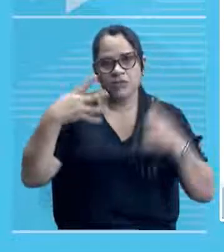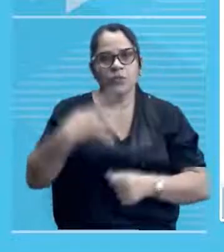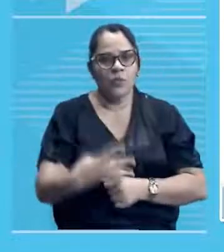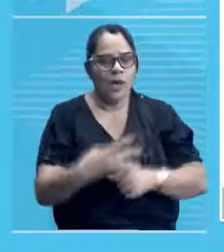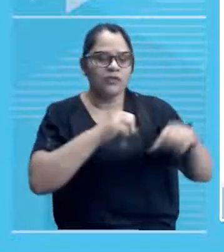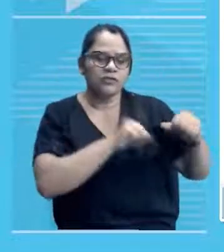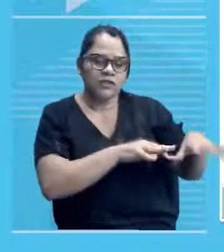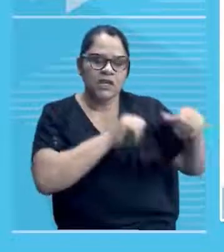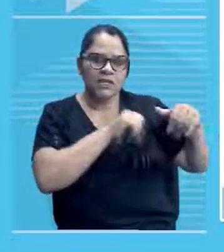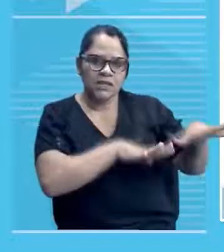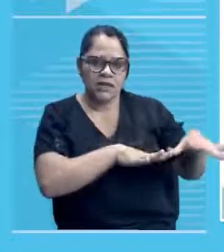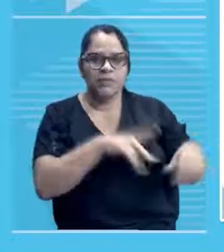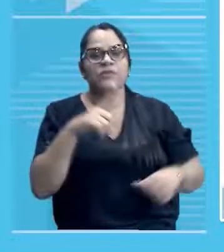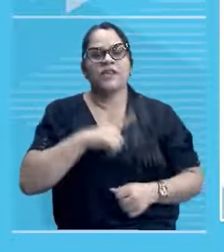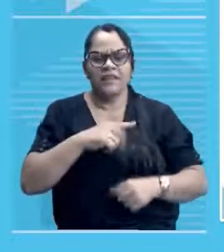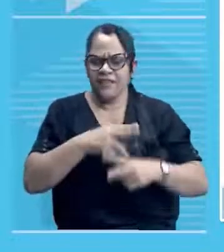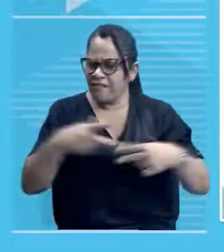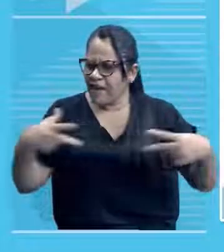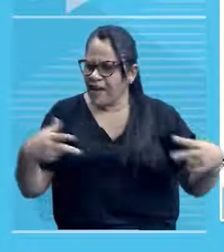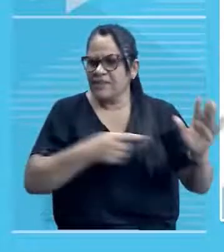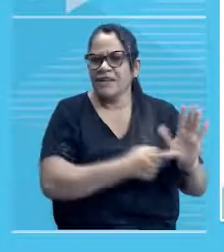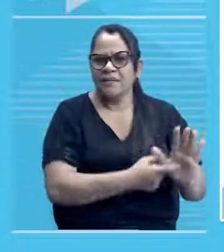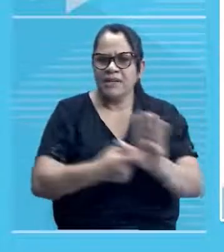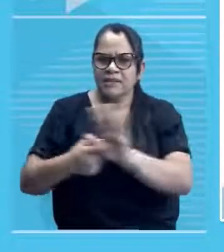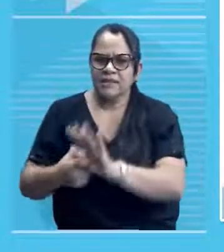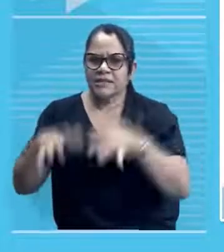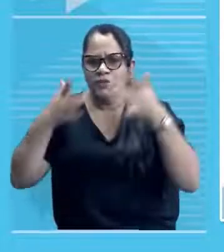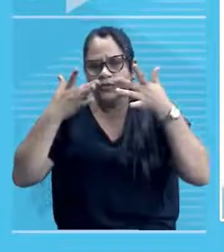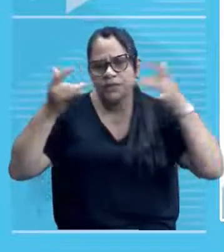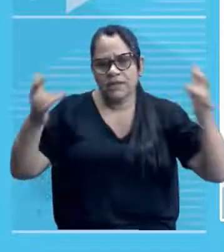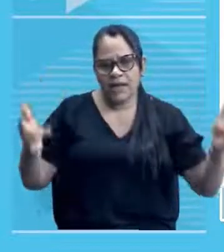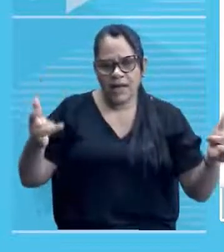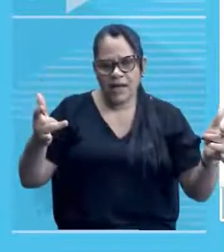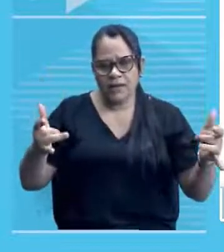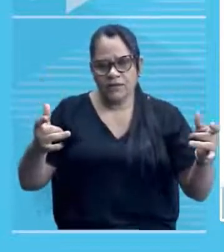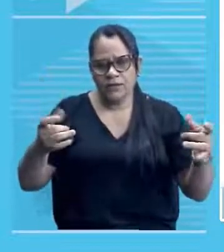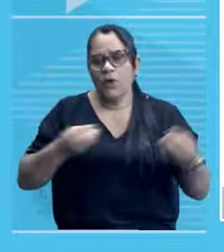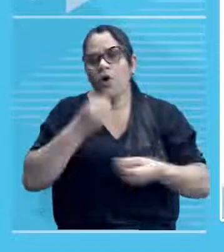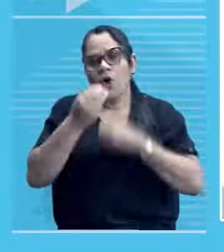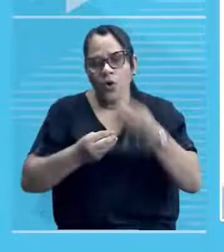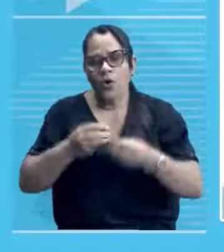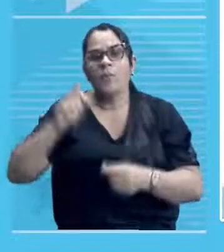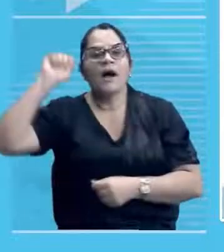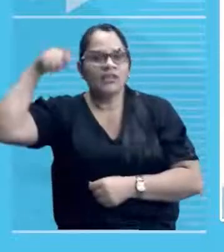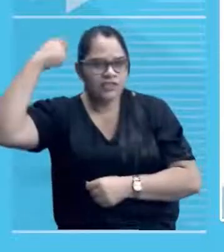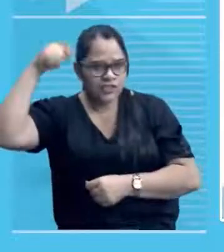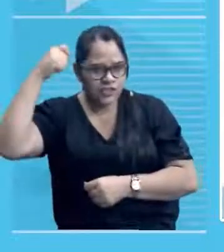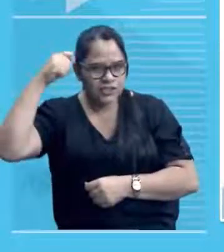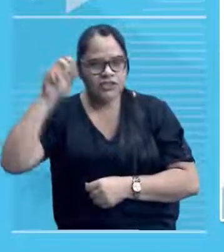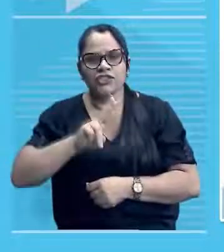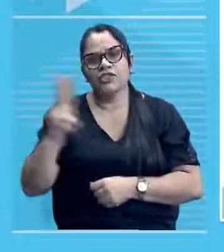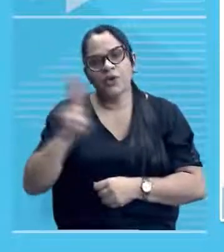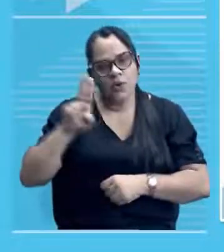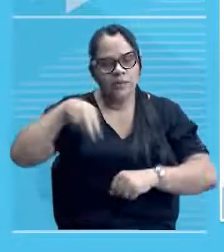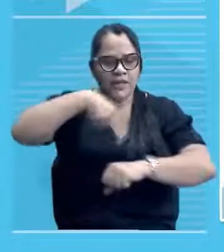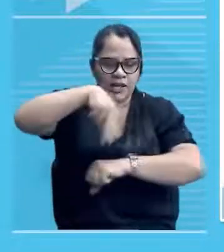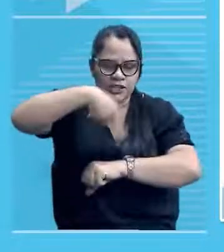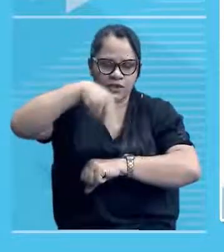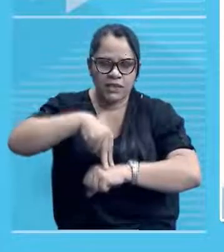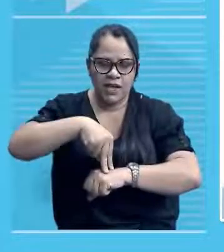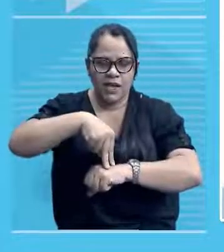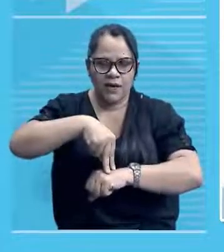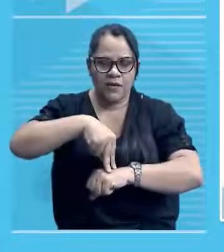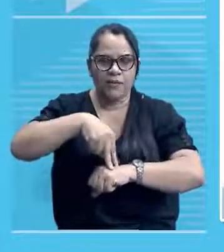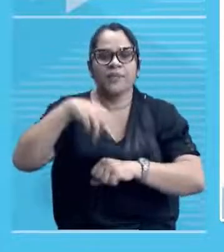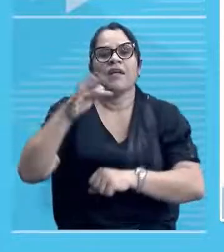a apresentação de inúmeras e importantes peças, né? Inclusive, artistas de nome nacional. Fernanda Montenegro, né?